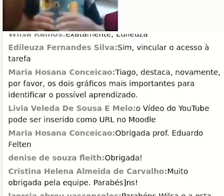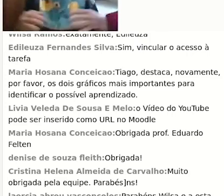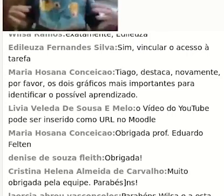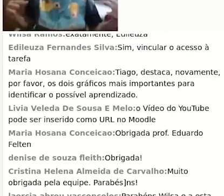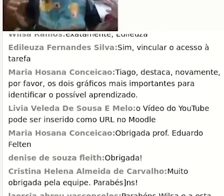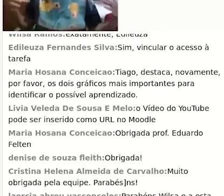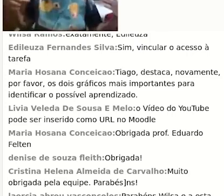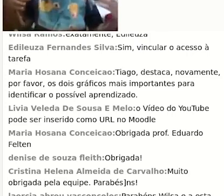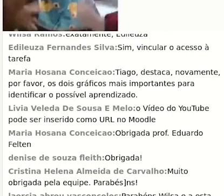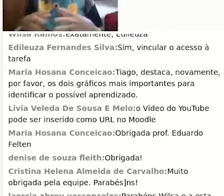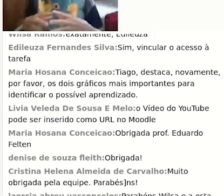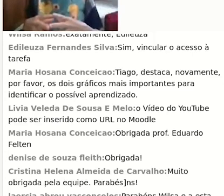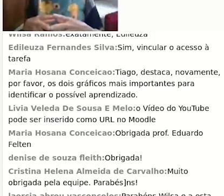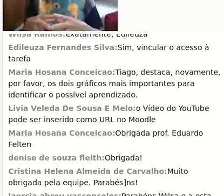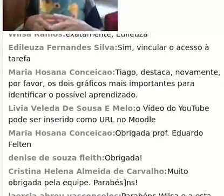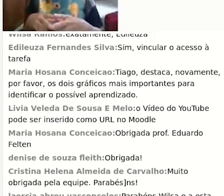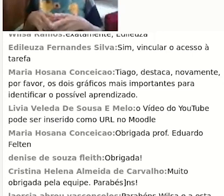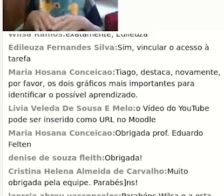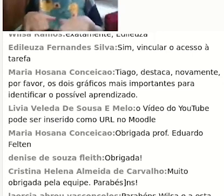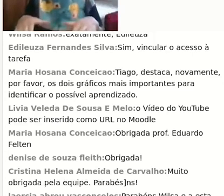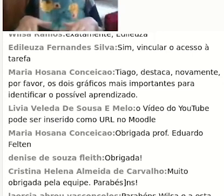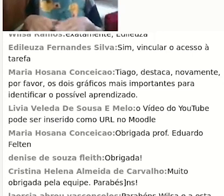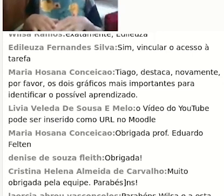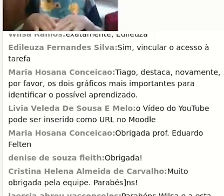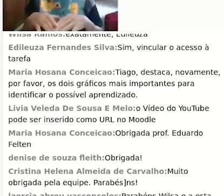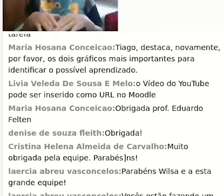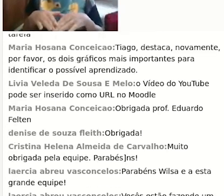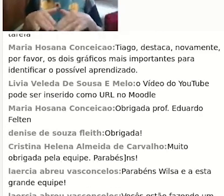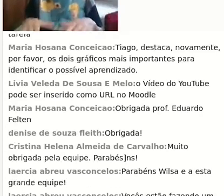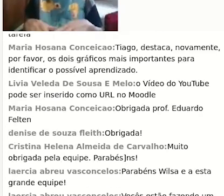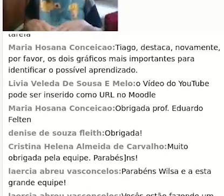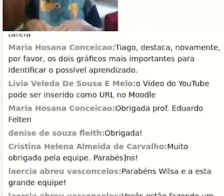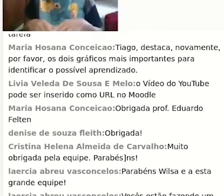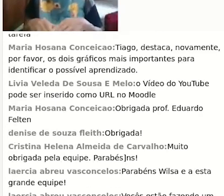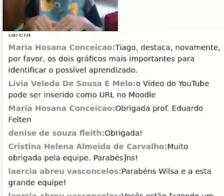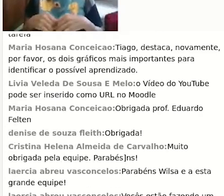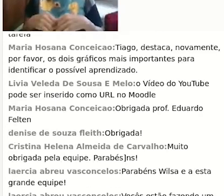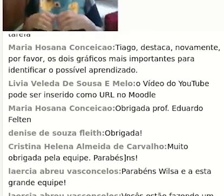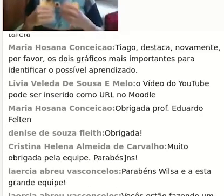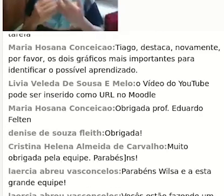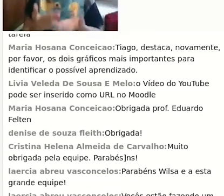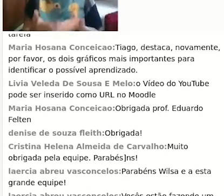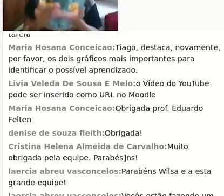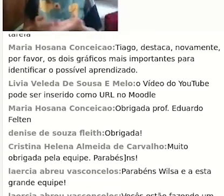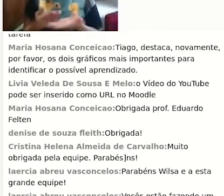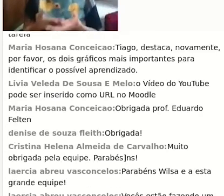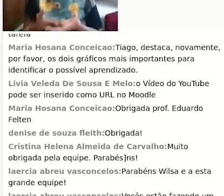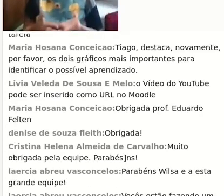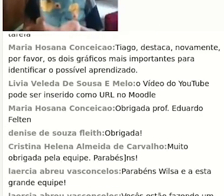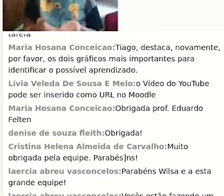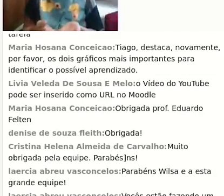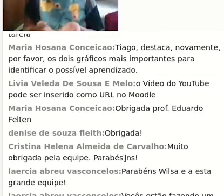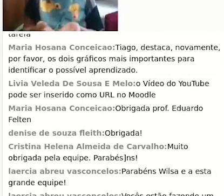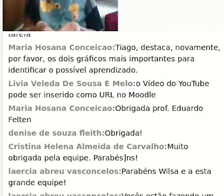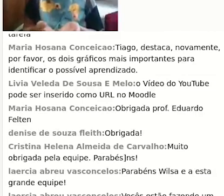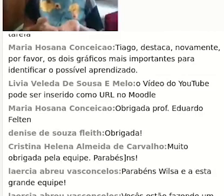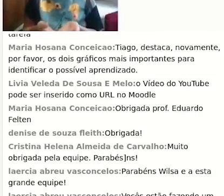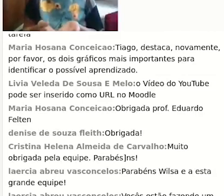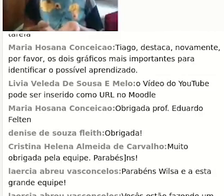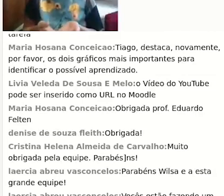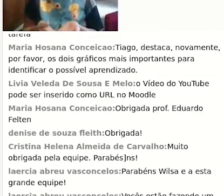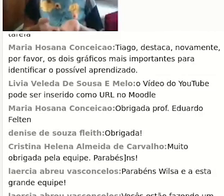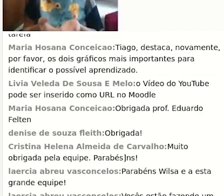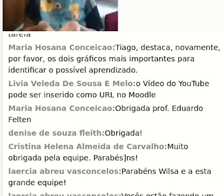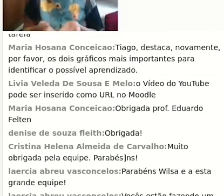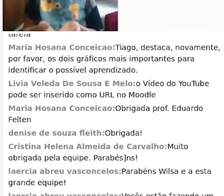questão urgente, eu queria muito que a gente fizesse logo essa reunião sobre mineração, né, porque é uma estratégia de acompanhamento